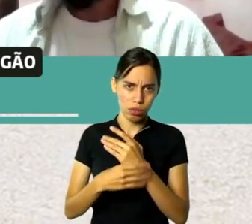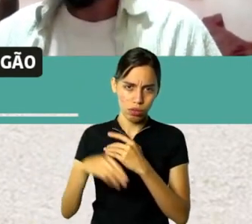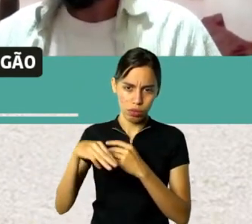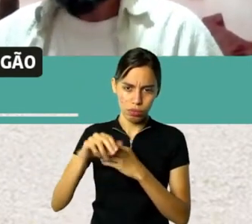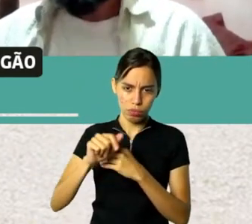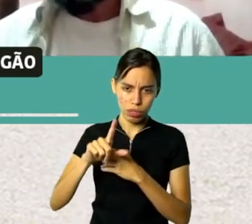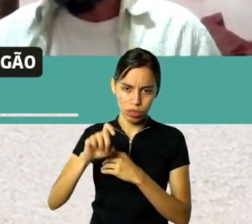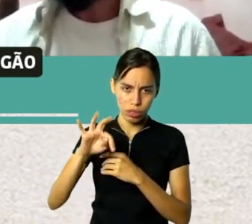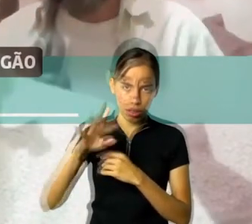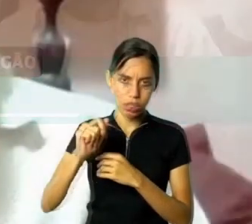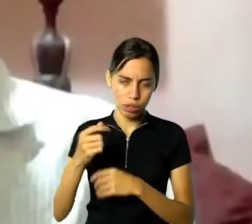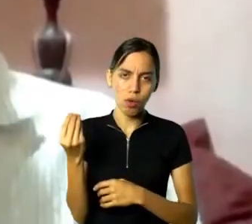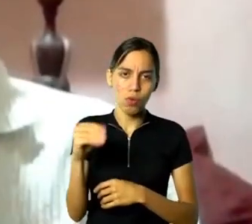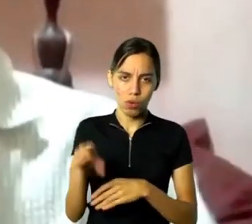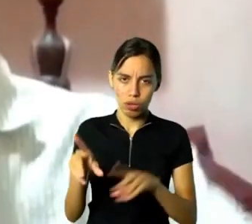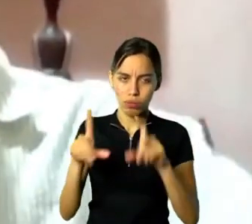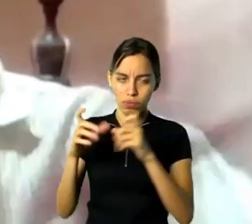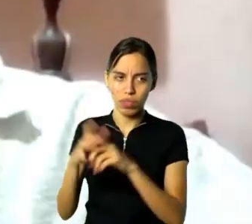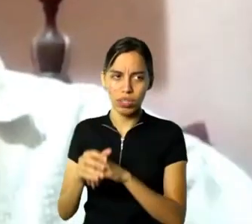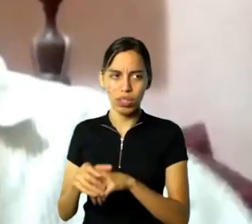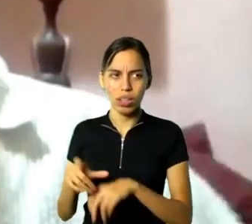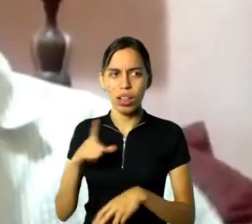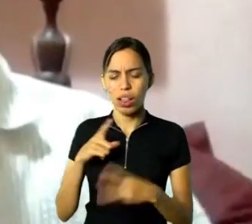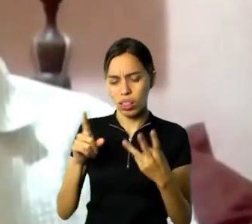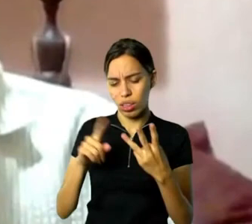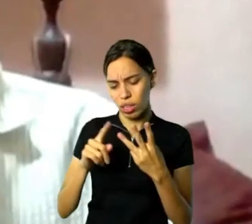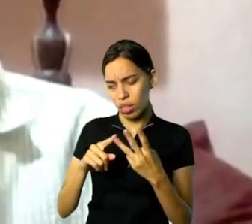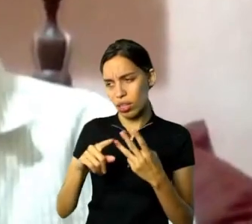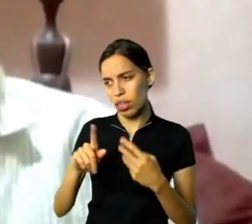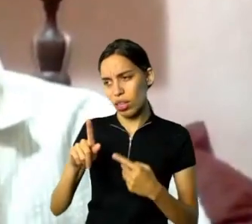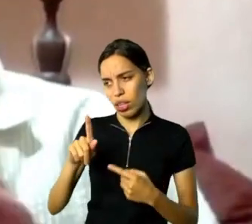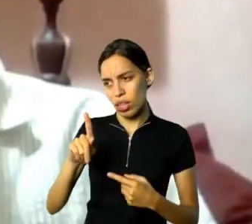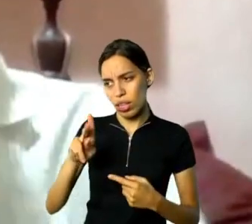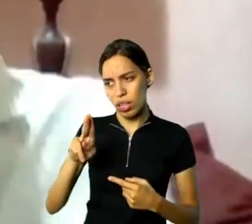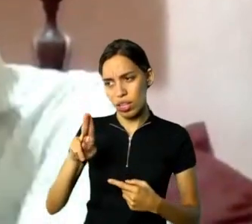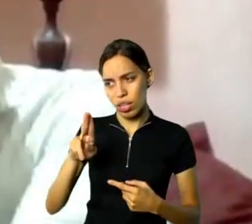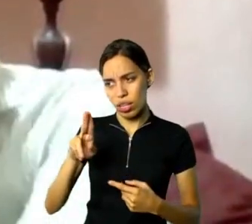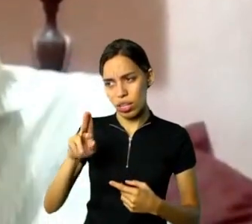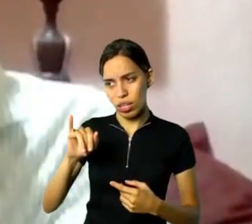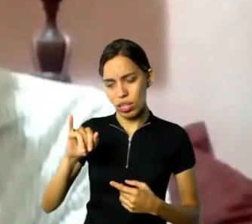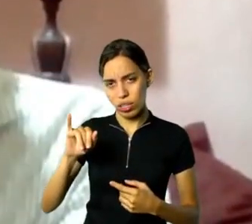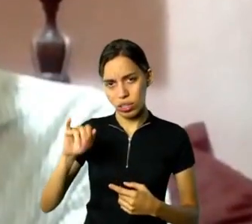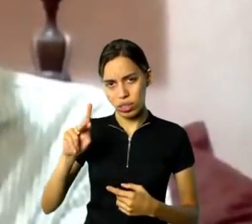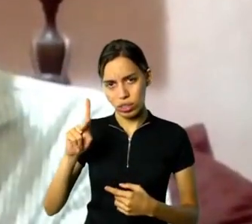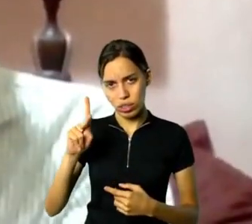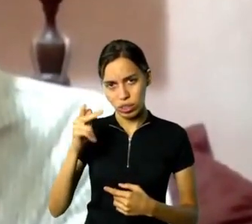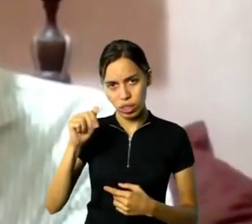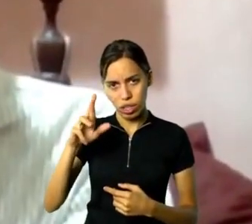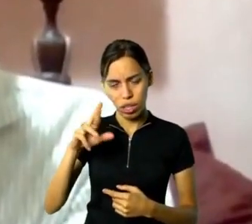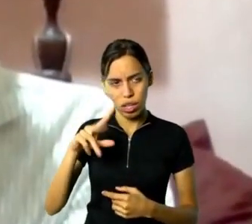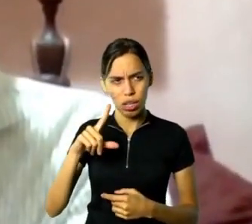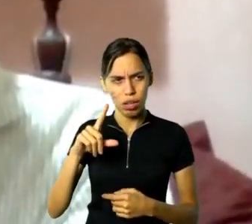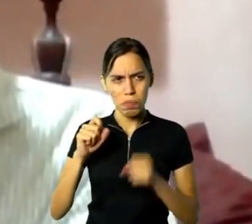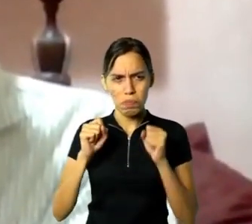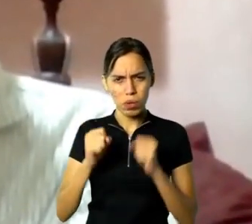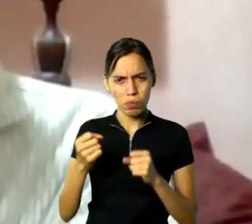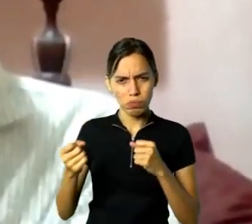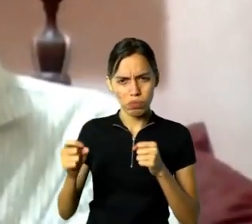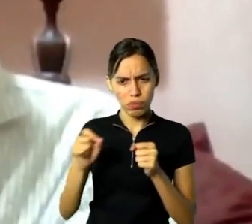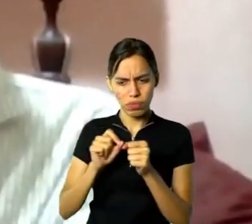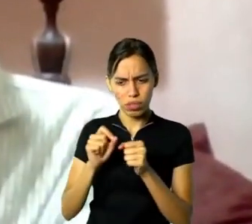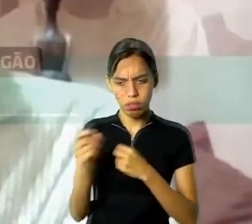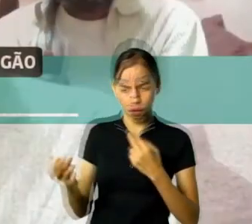pode ser que surja alguma coisa paralela no Guiara, porque eu também estudei muita coisa que dá para fazer ali um paralelo também.